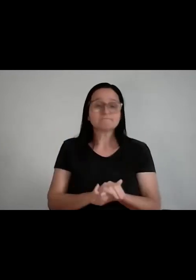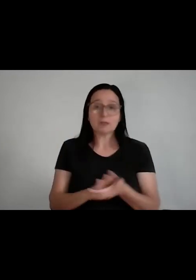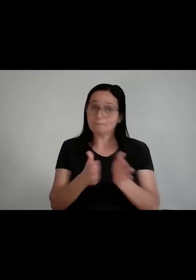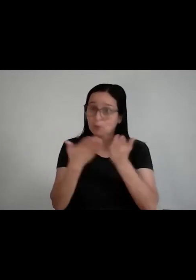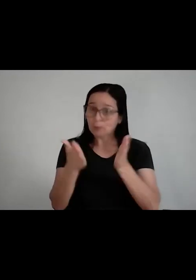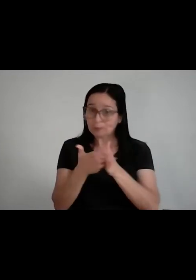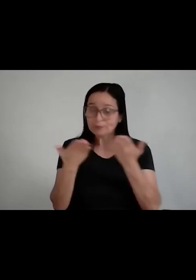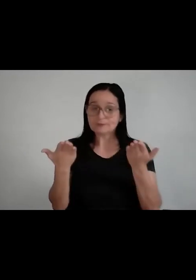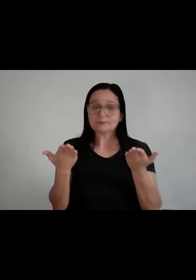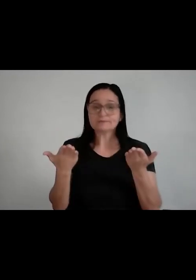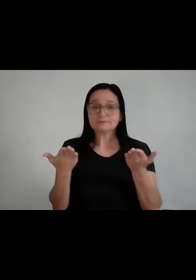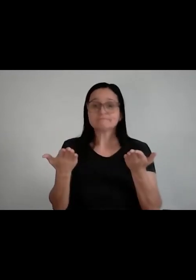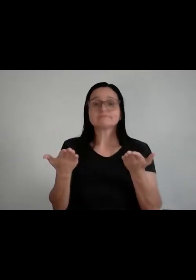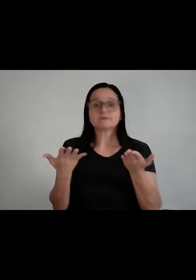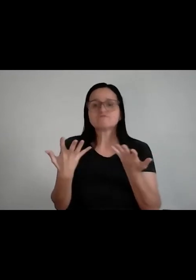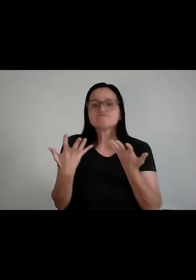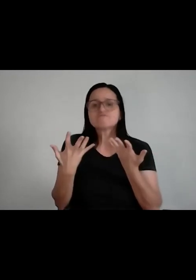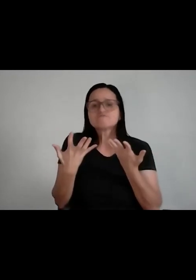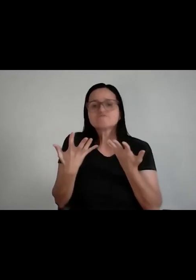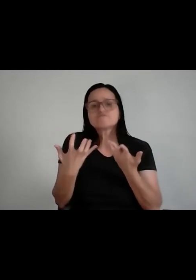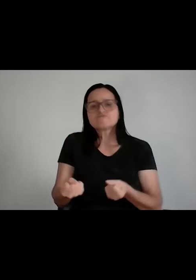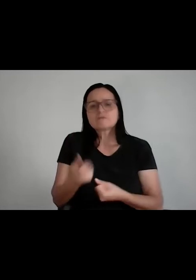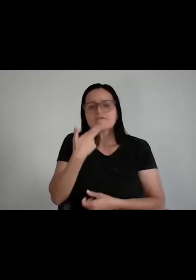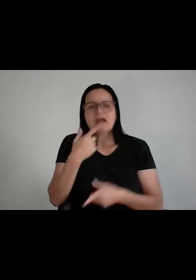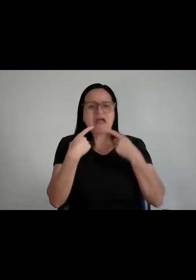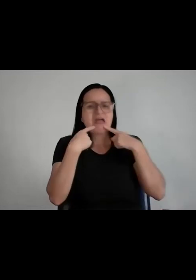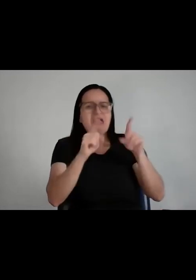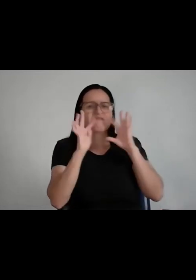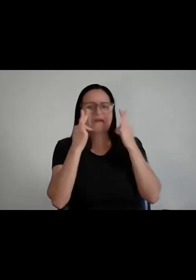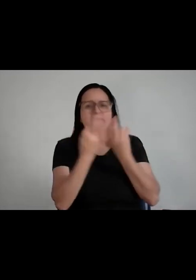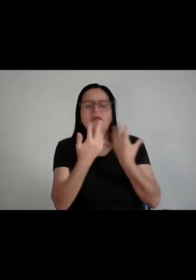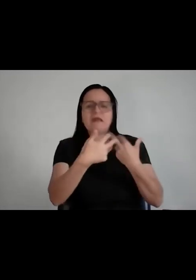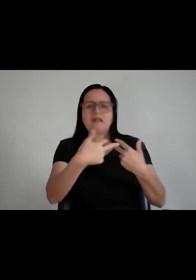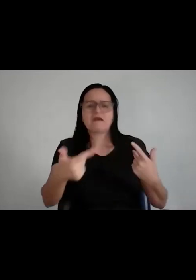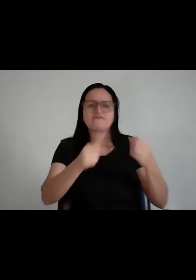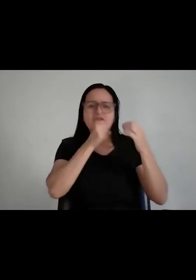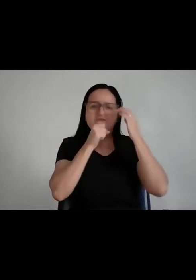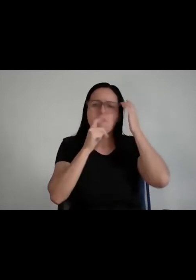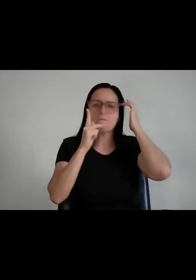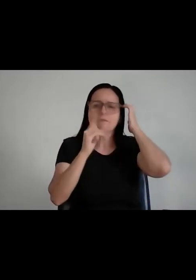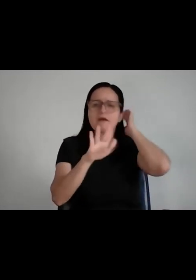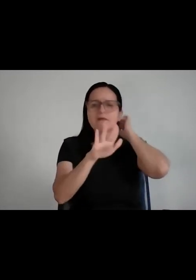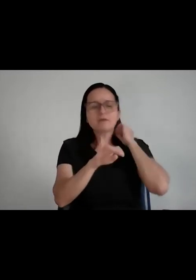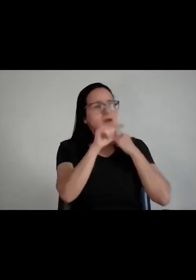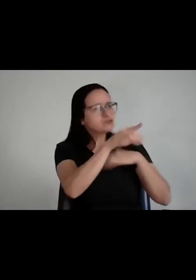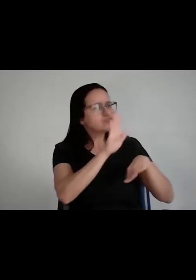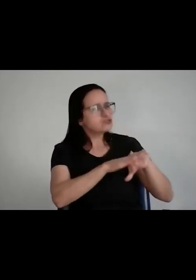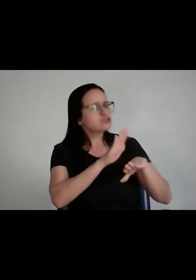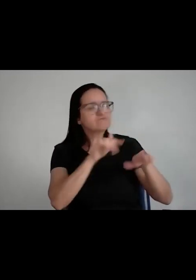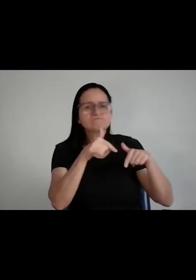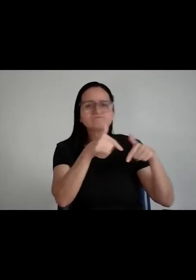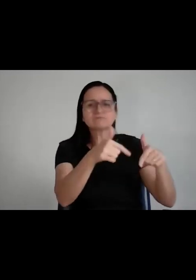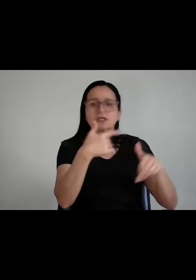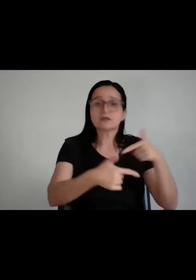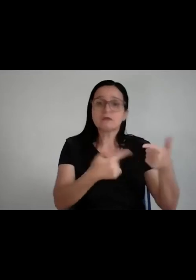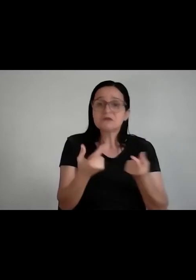Acolhe que vai doer menos. Não adianta chorar e reclamar da família. Seu pai, sua mãe, seu avô, seus avós deram o melhor de si, mas não rolou. Não tem